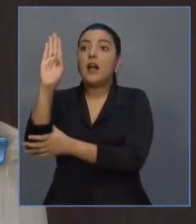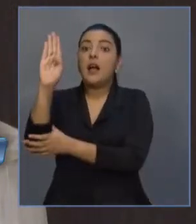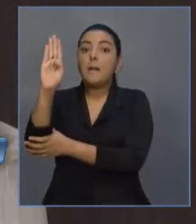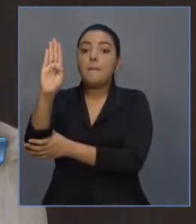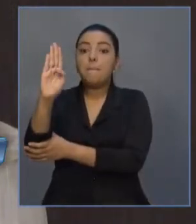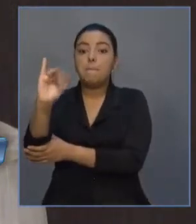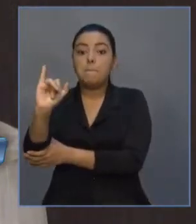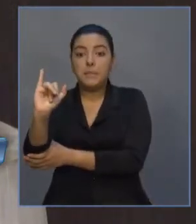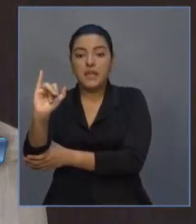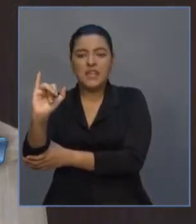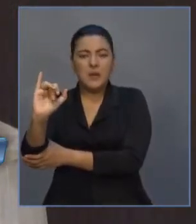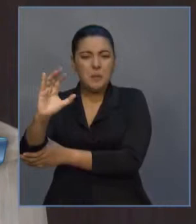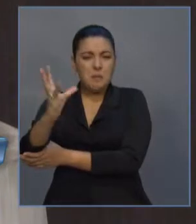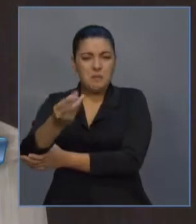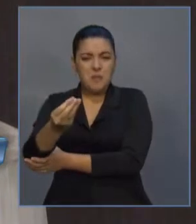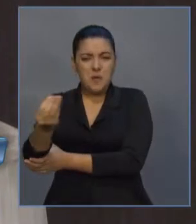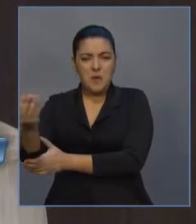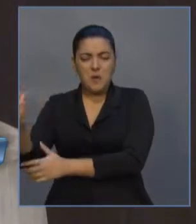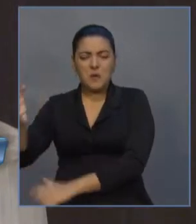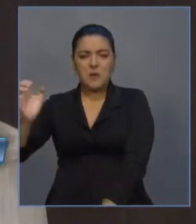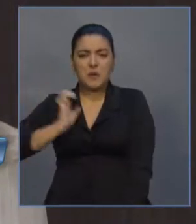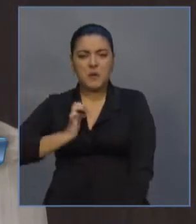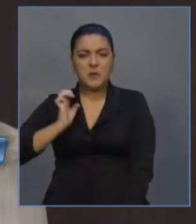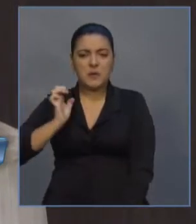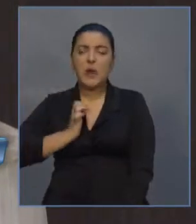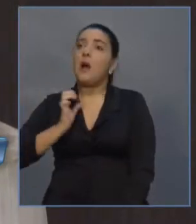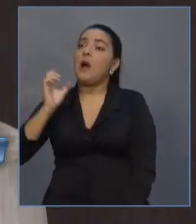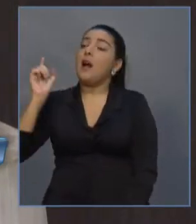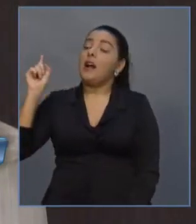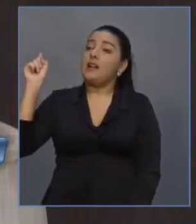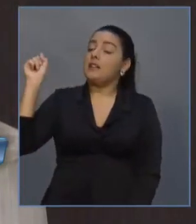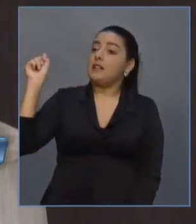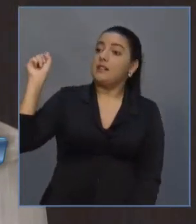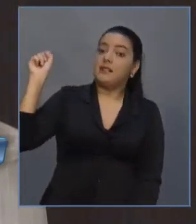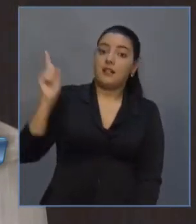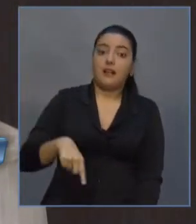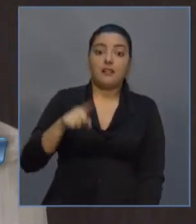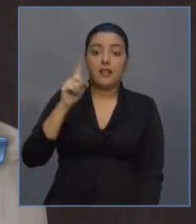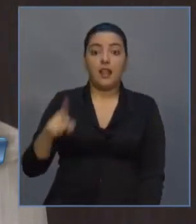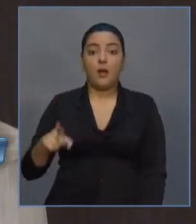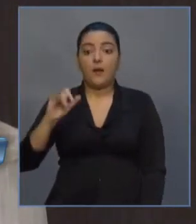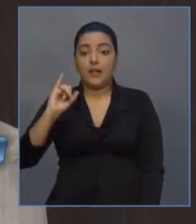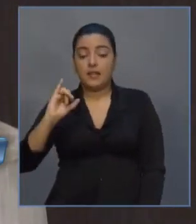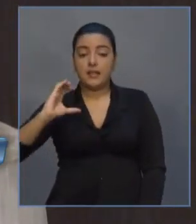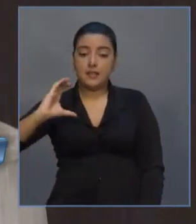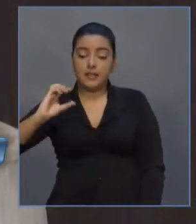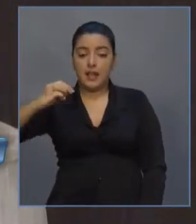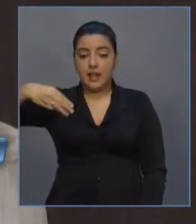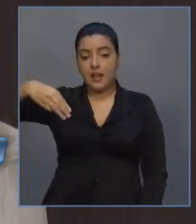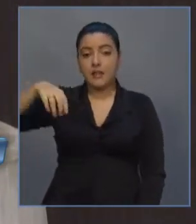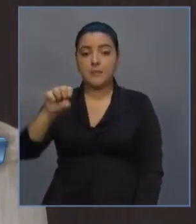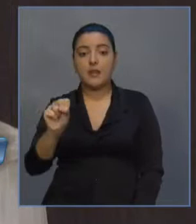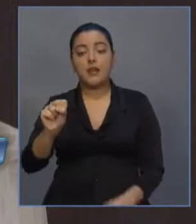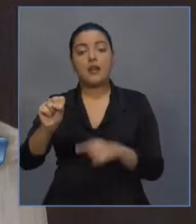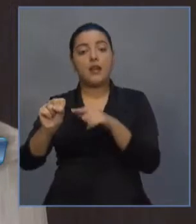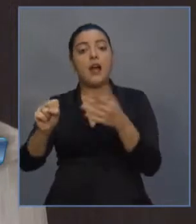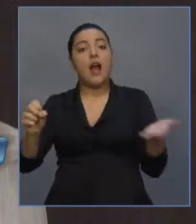bilionária isenção fiscal, o Estado do Ceará agora, ele faz uma